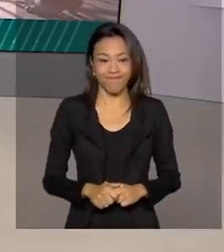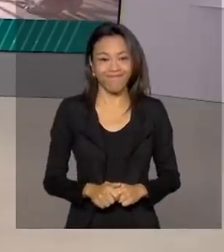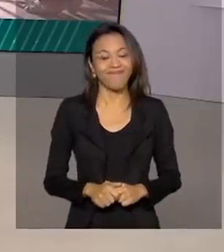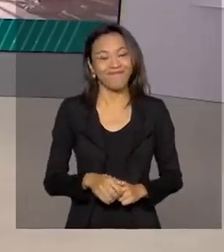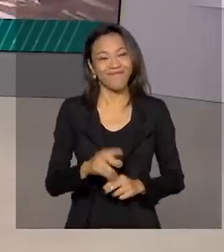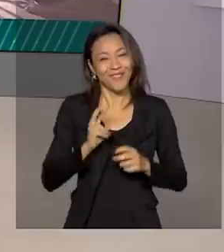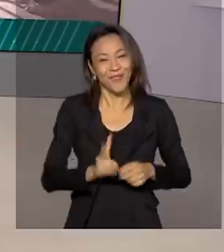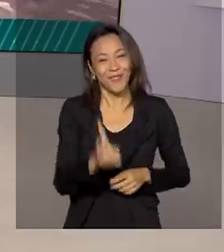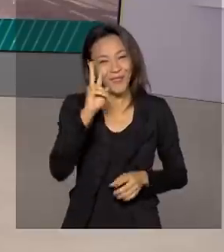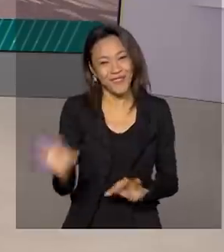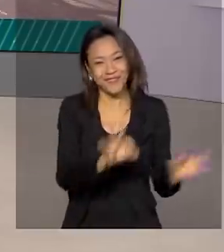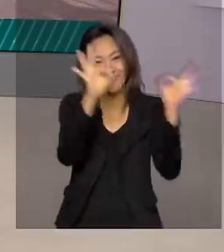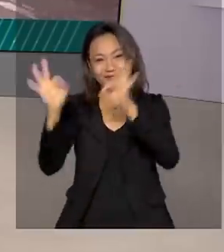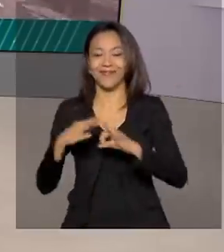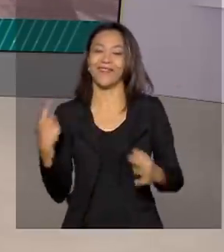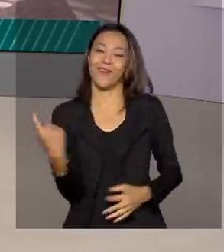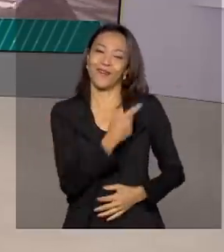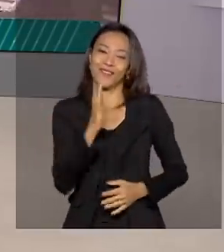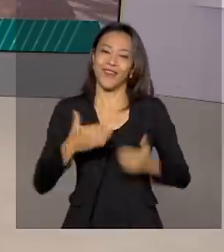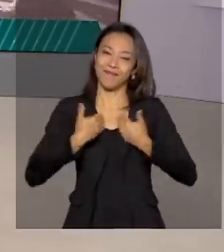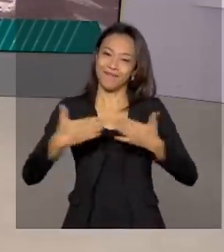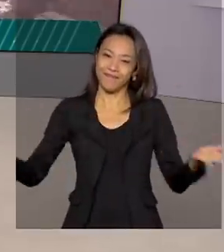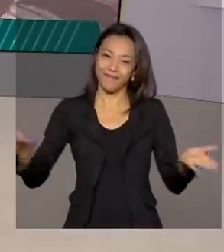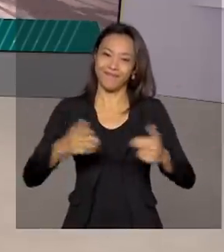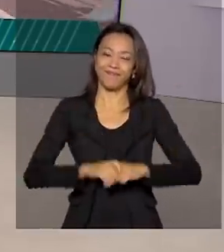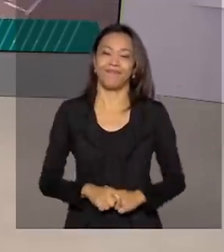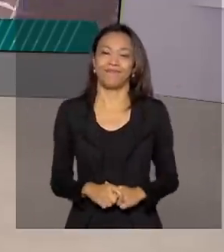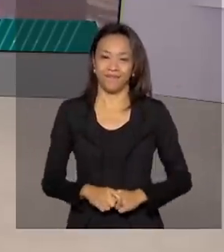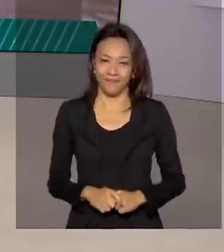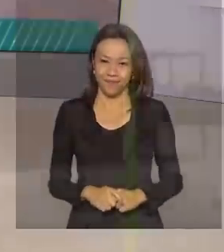Fique com a gente, o Brasil em Dia já está no ar.